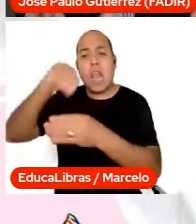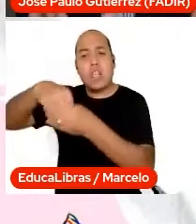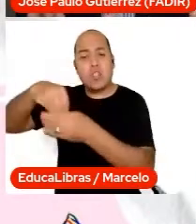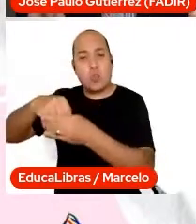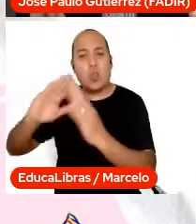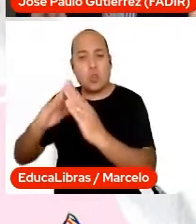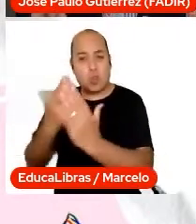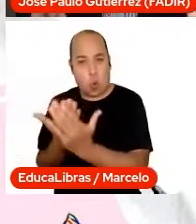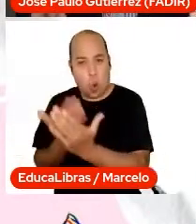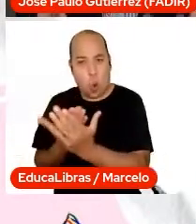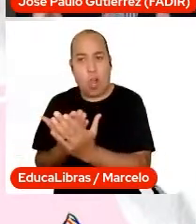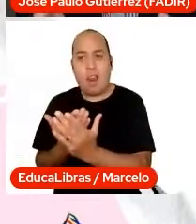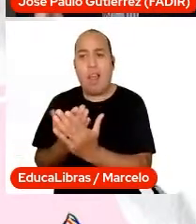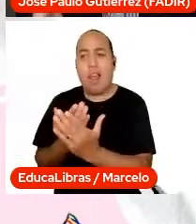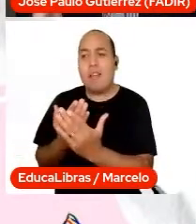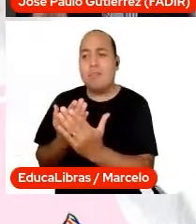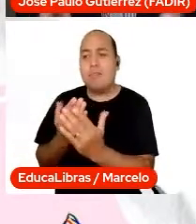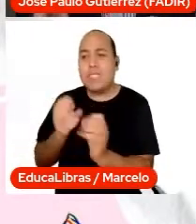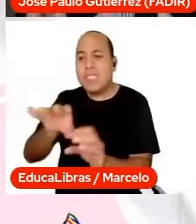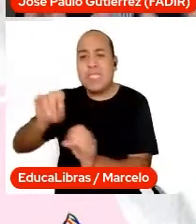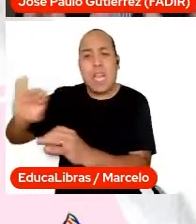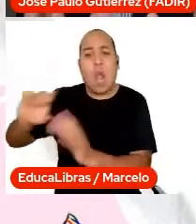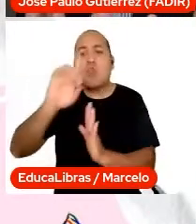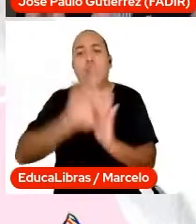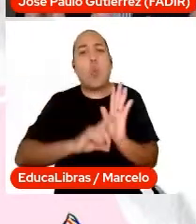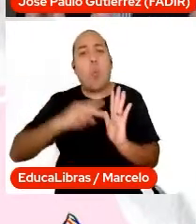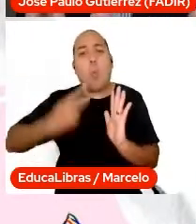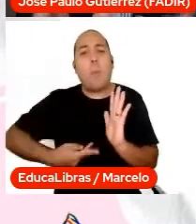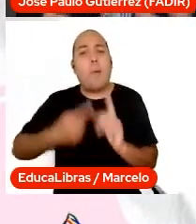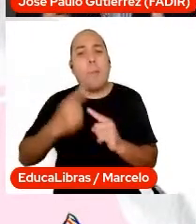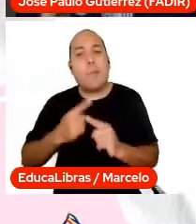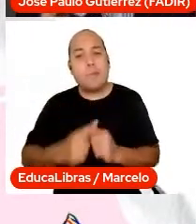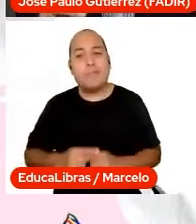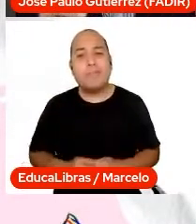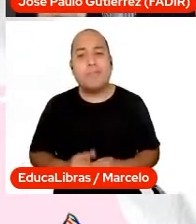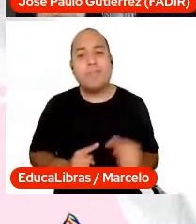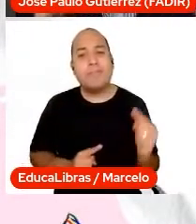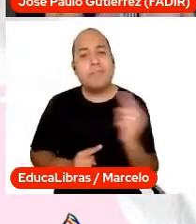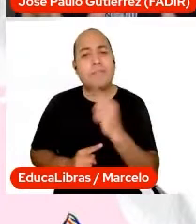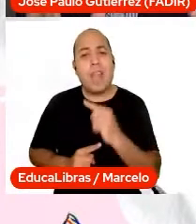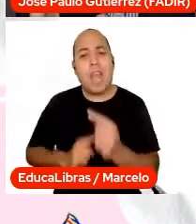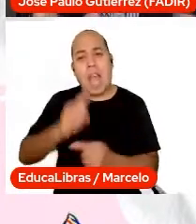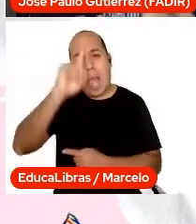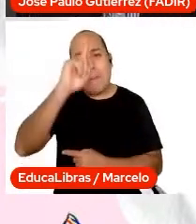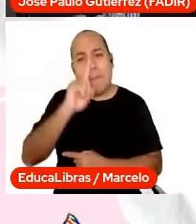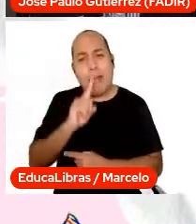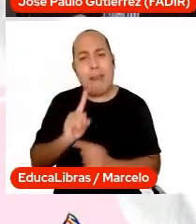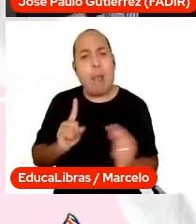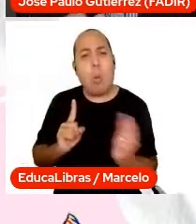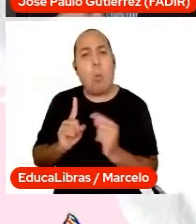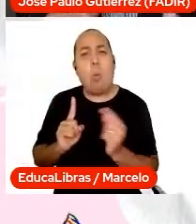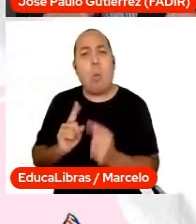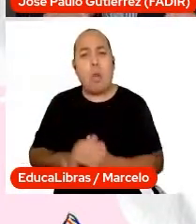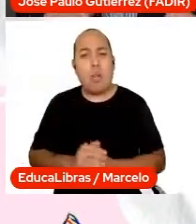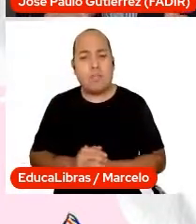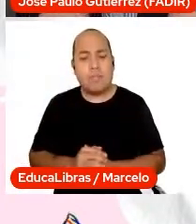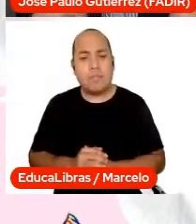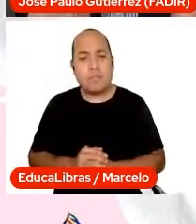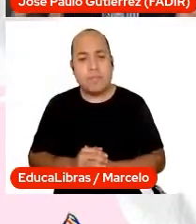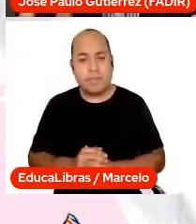tela aqui amarela para falar para vocês, assim, os direitos humanos, eles sempre devem ser